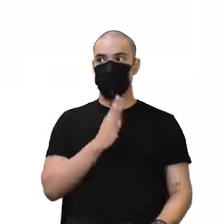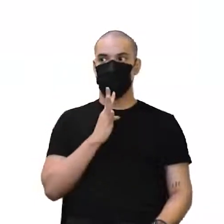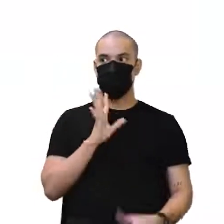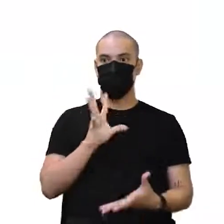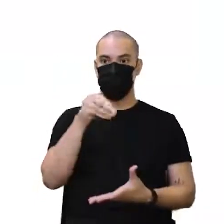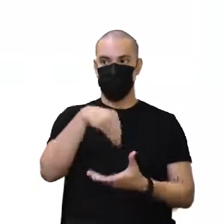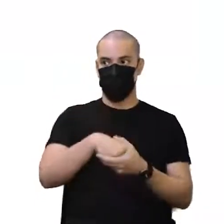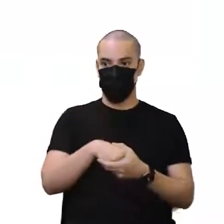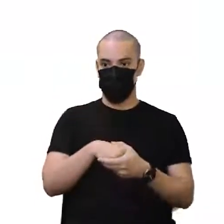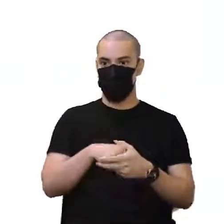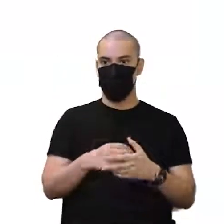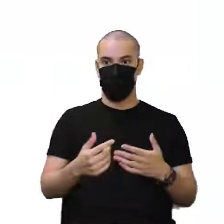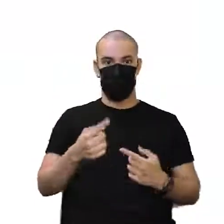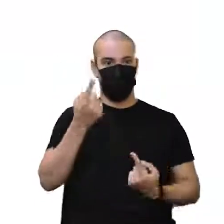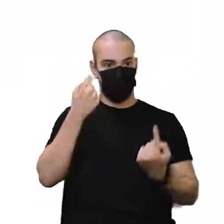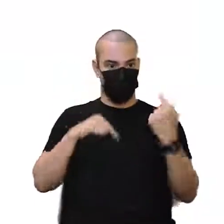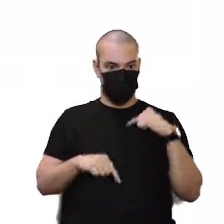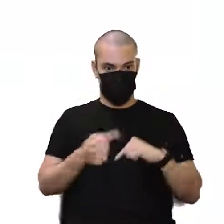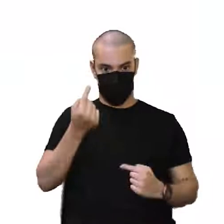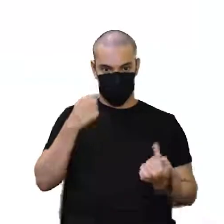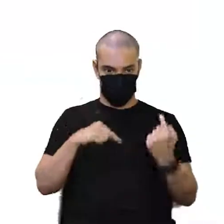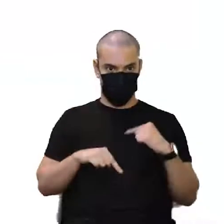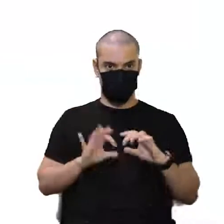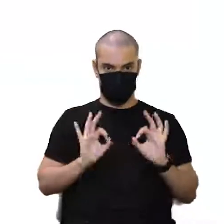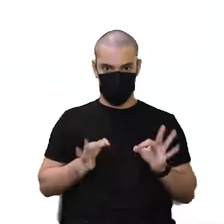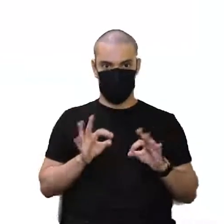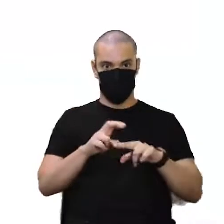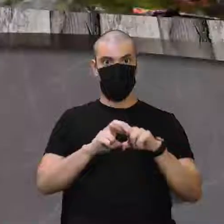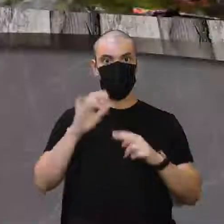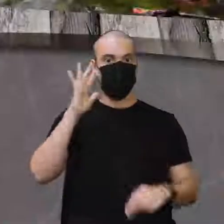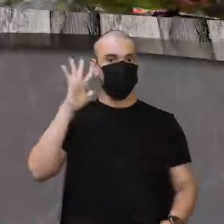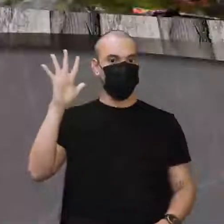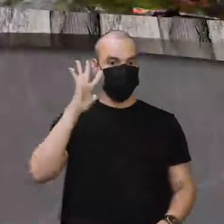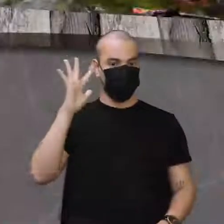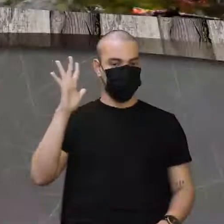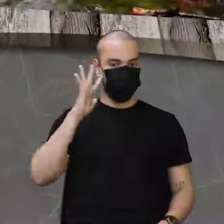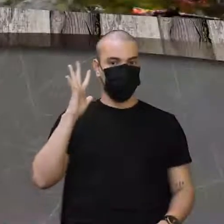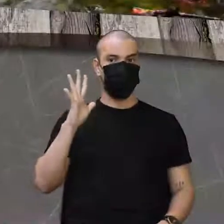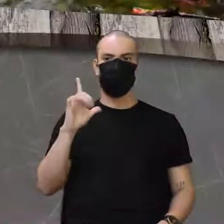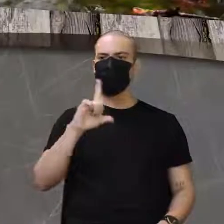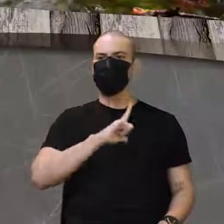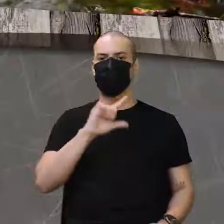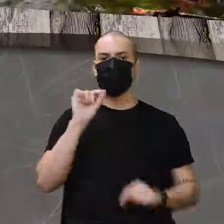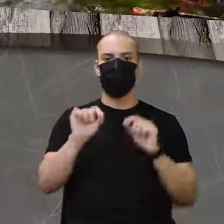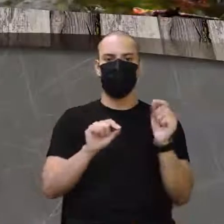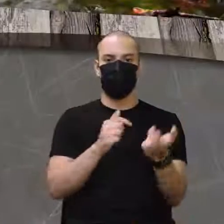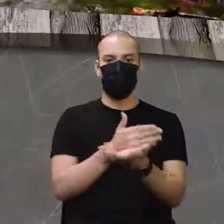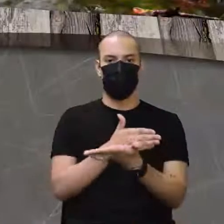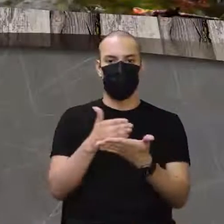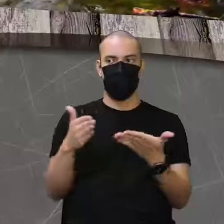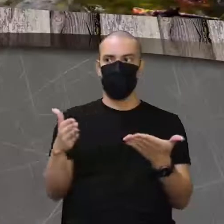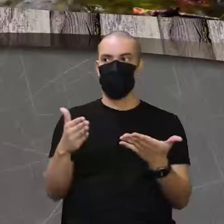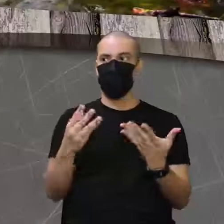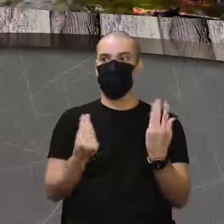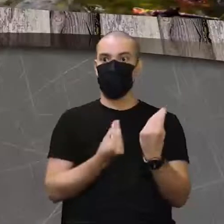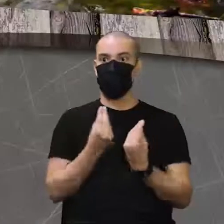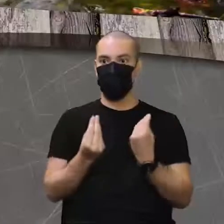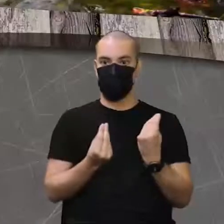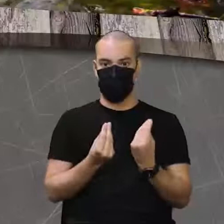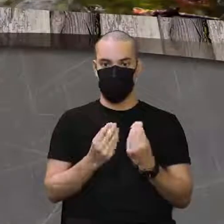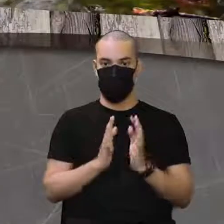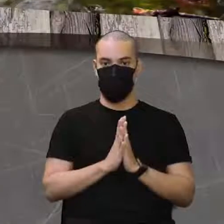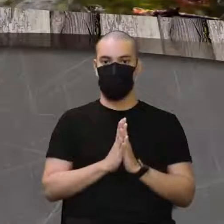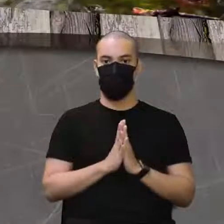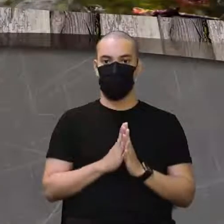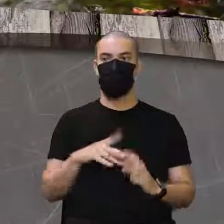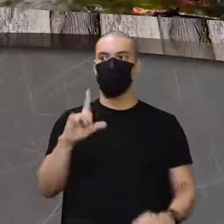circula por todo o nosso corpo. Certo? Essa era a teoria da pangênese. E ela veio inicialmente, inicialmente não, ela, desculpa,